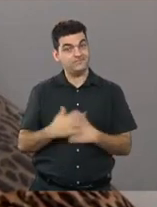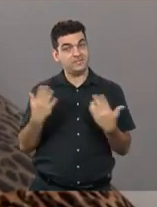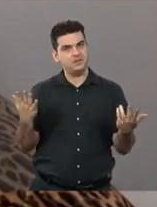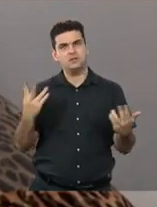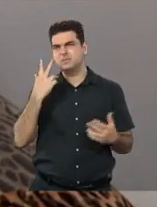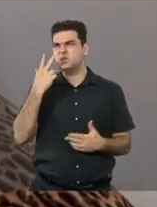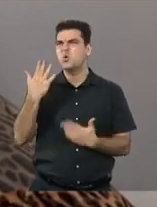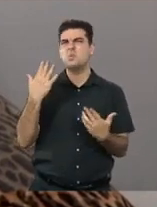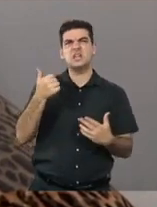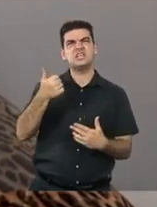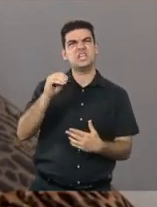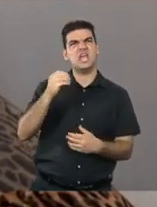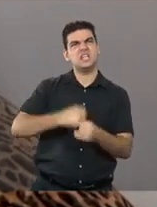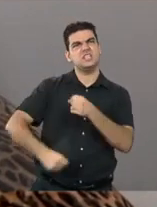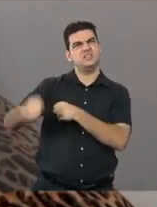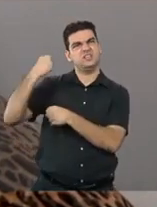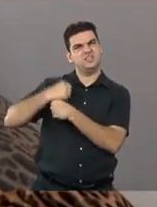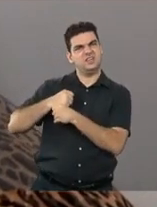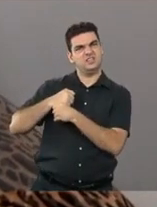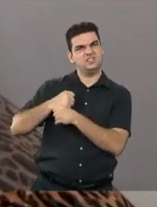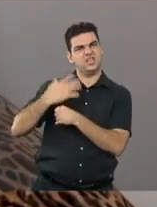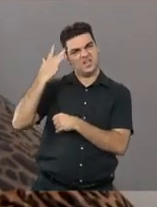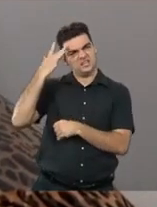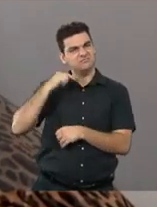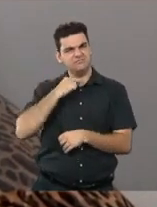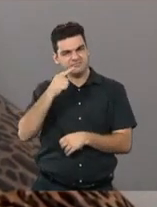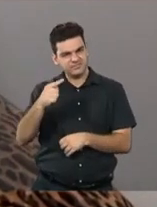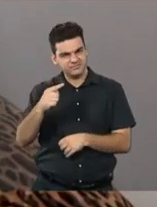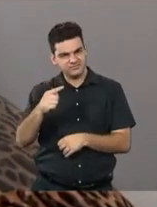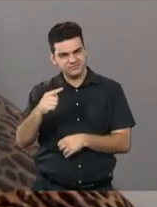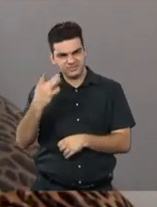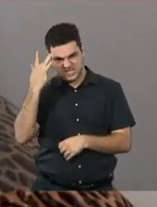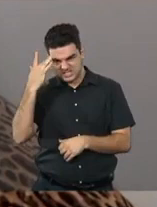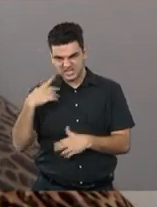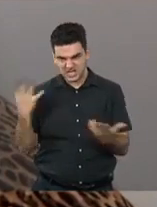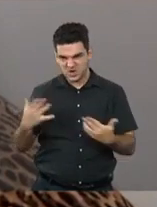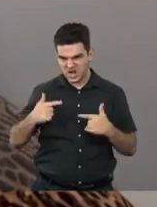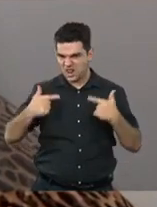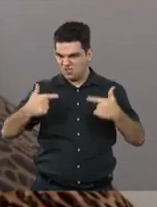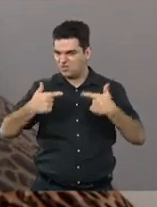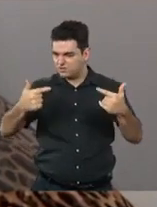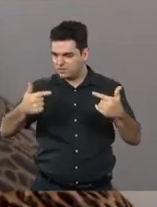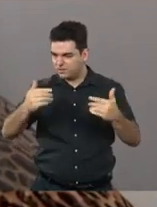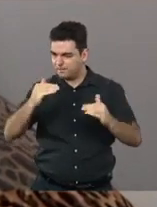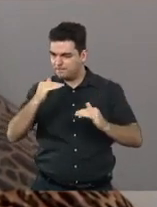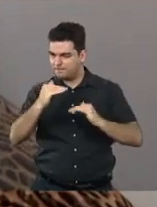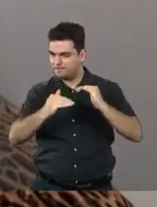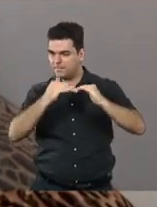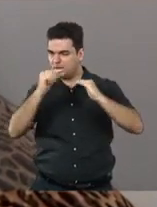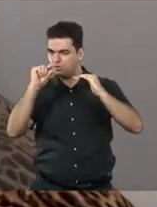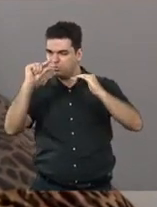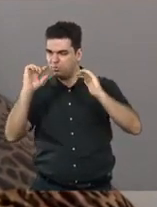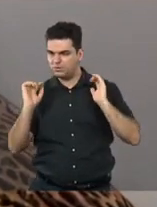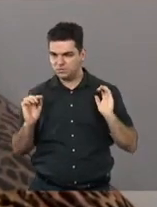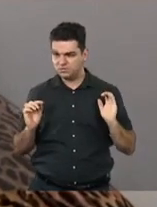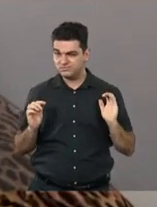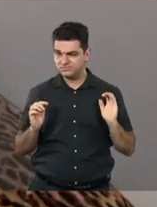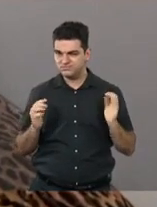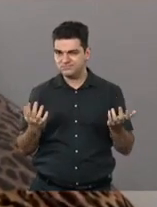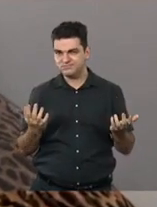fosse uns 10 anos atrás, talvez você não teria. Então, você não acha também que essa luta de vocês, não só sua com a outra,